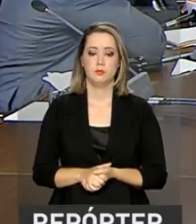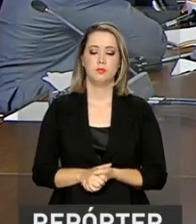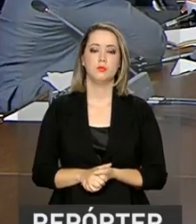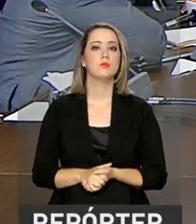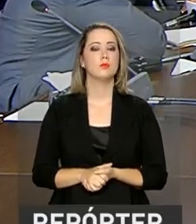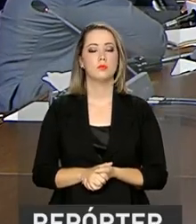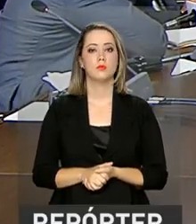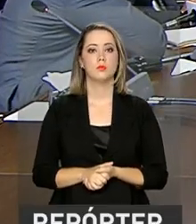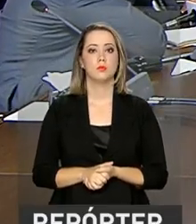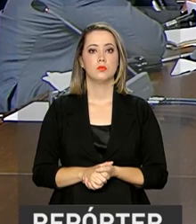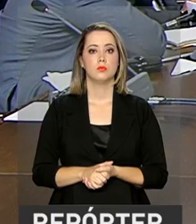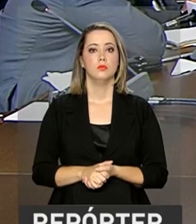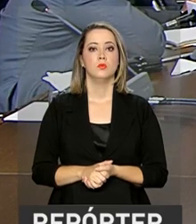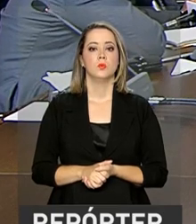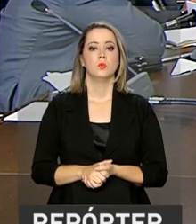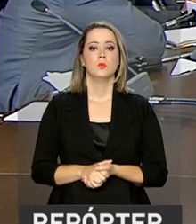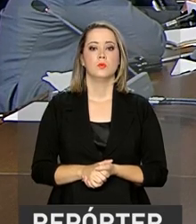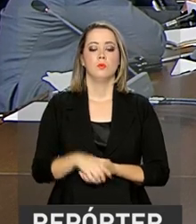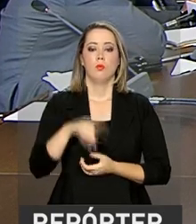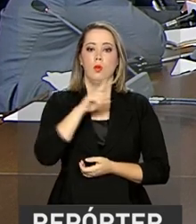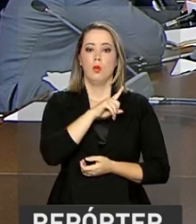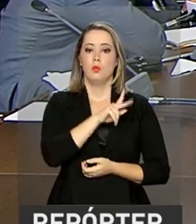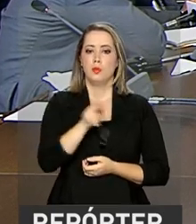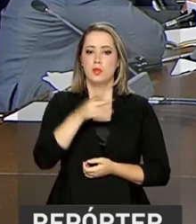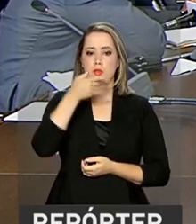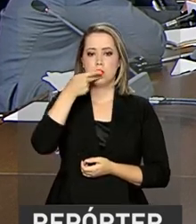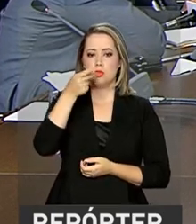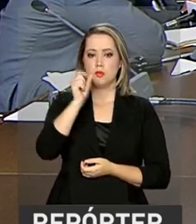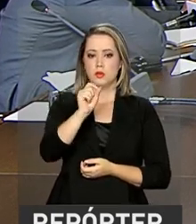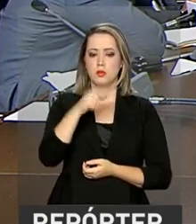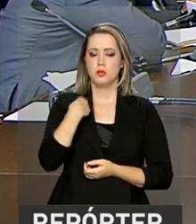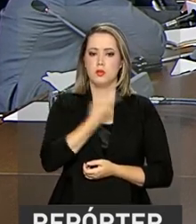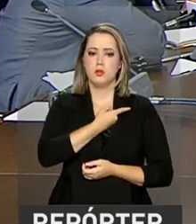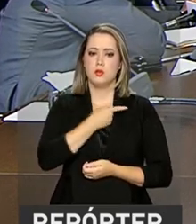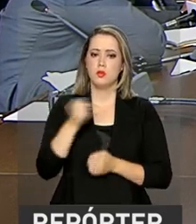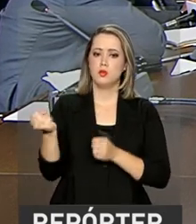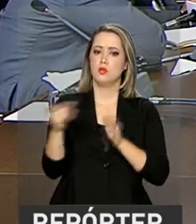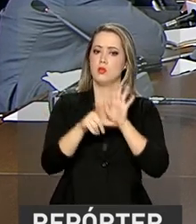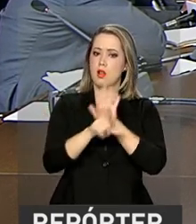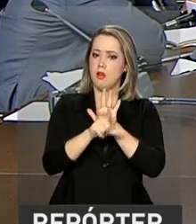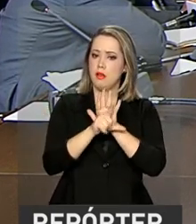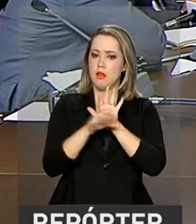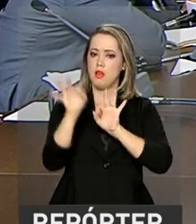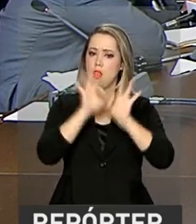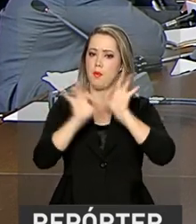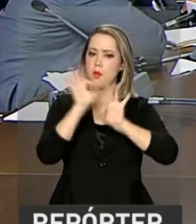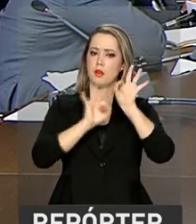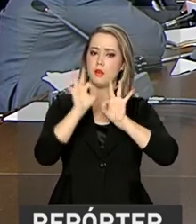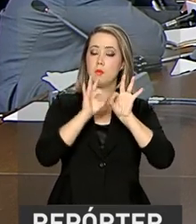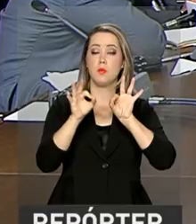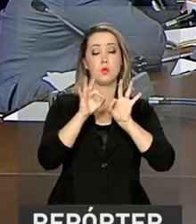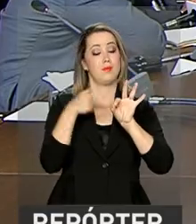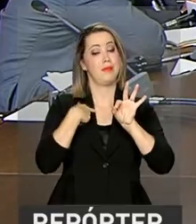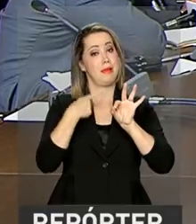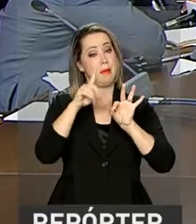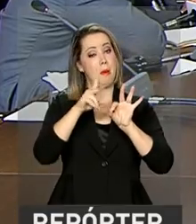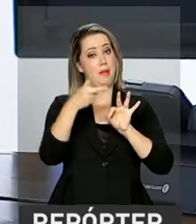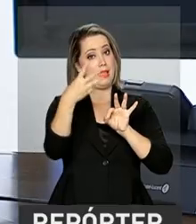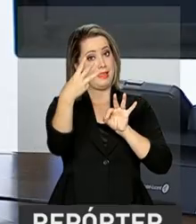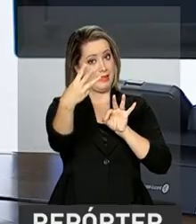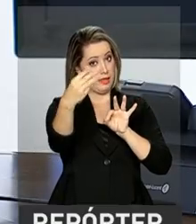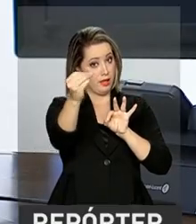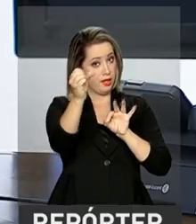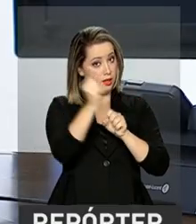fizemos uma reforma que imaginávamos pudesse perdurar por uns 30 anos. Era uma reforma bastante avançada. Mas nós sabíamos,